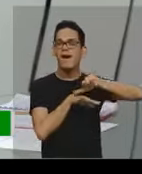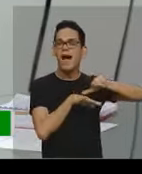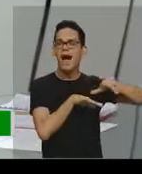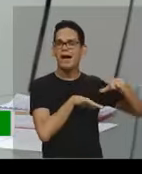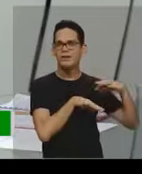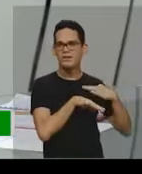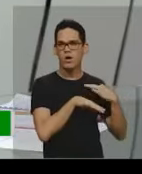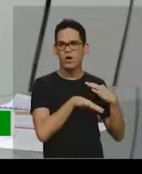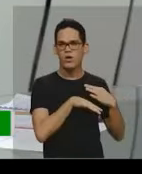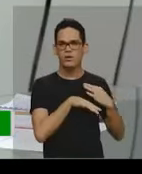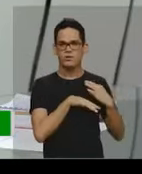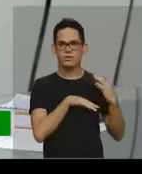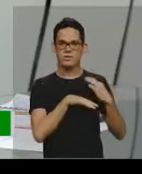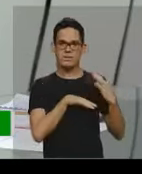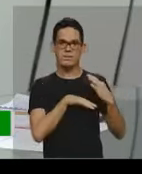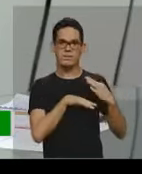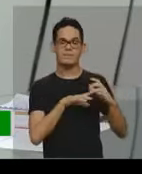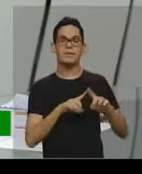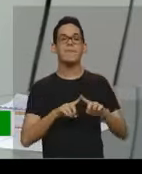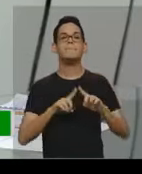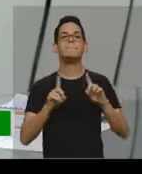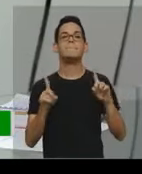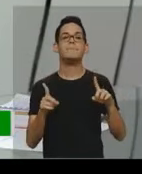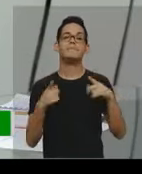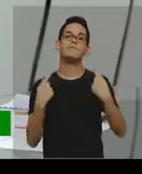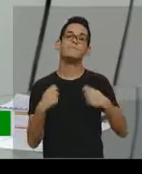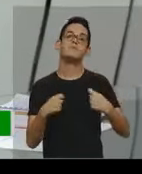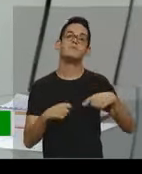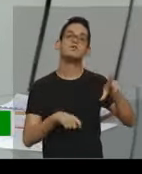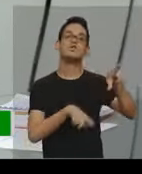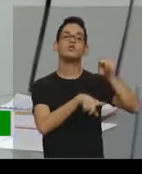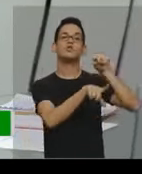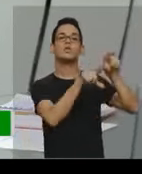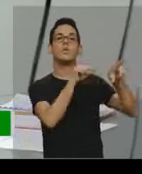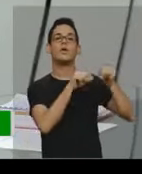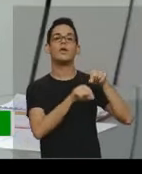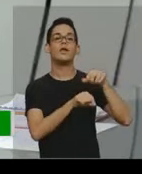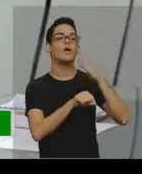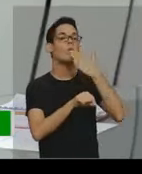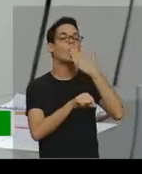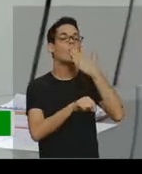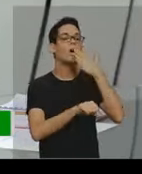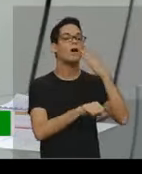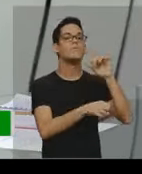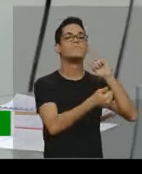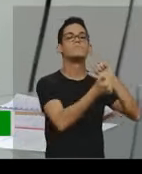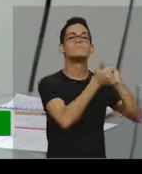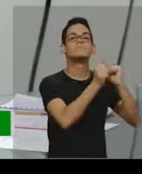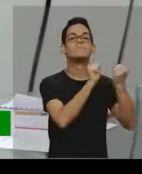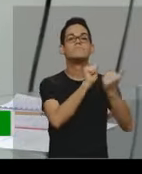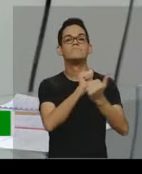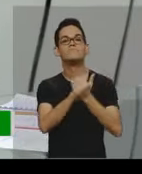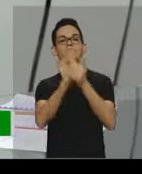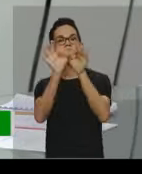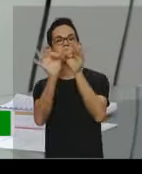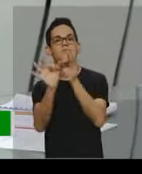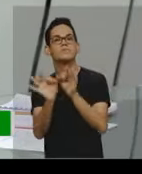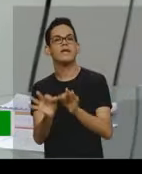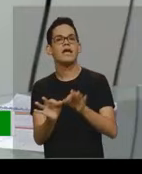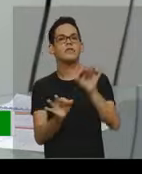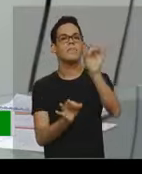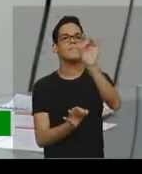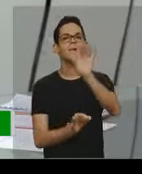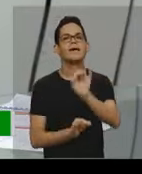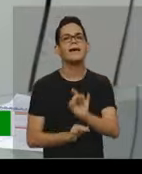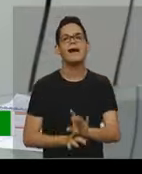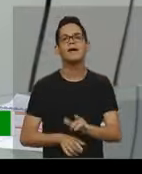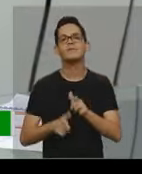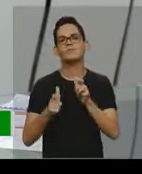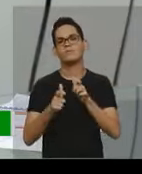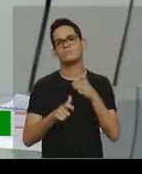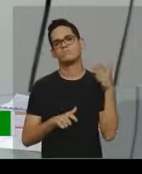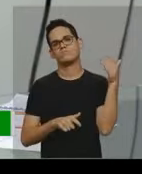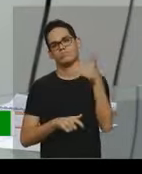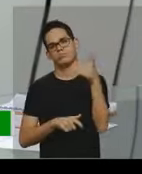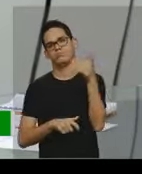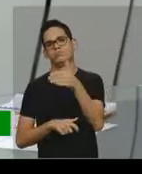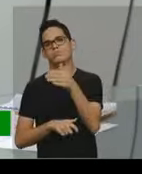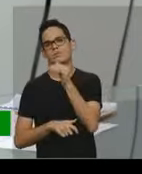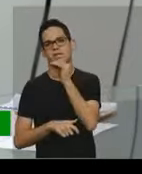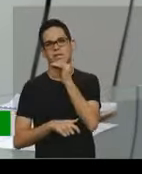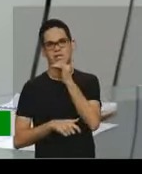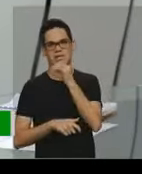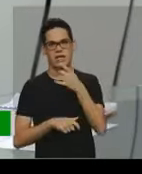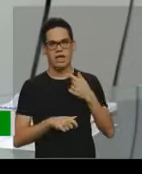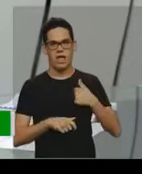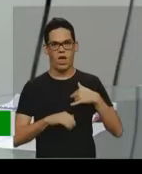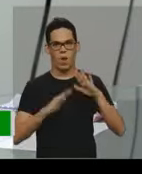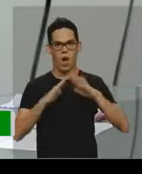de roupas, mas eu preciso escolher aquela determinada roupa para cada ocasião, então se eu